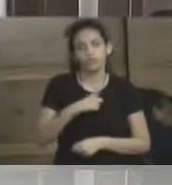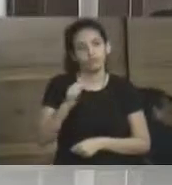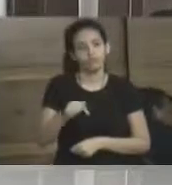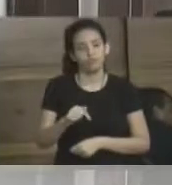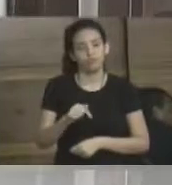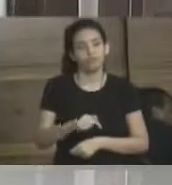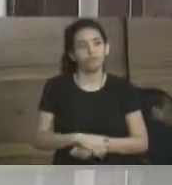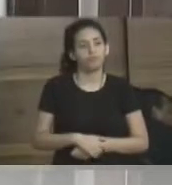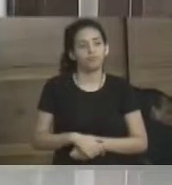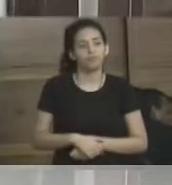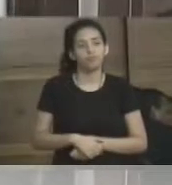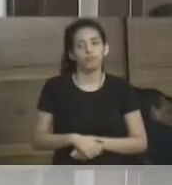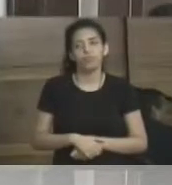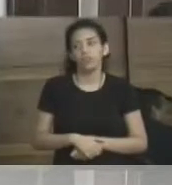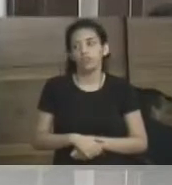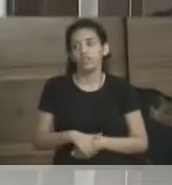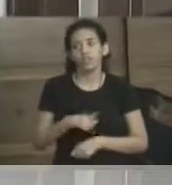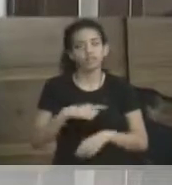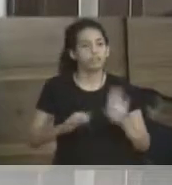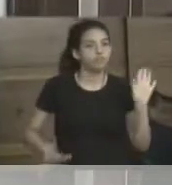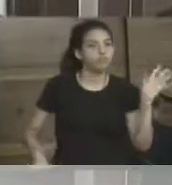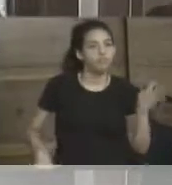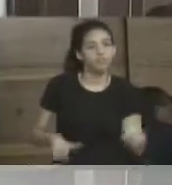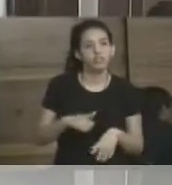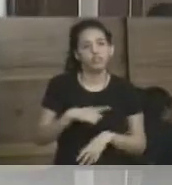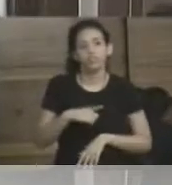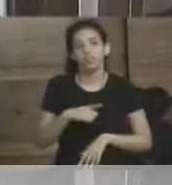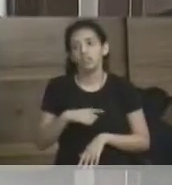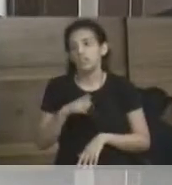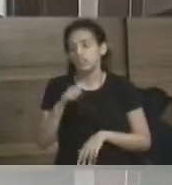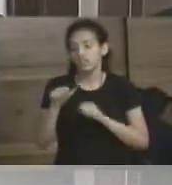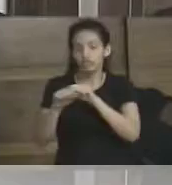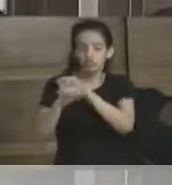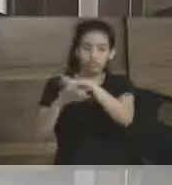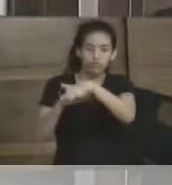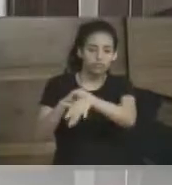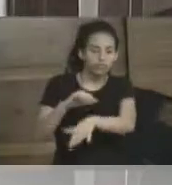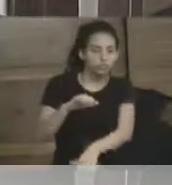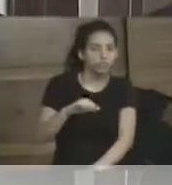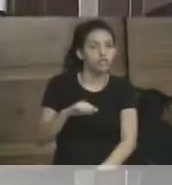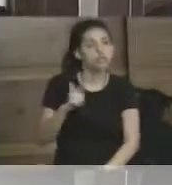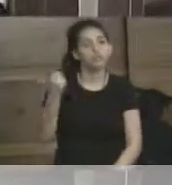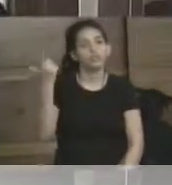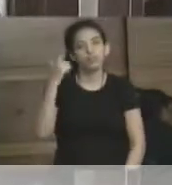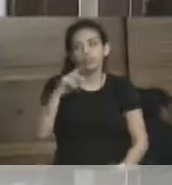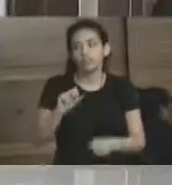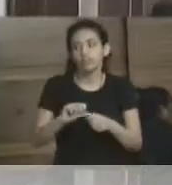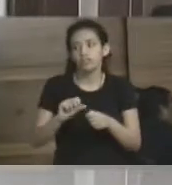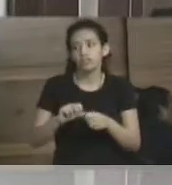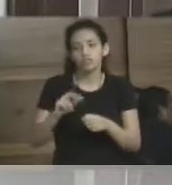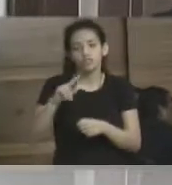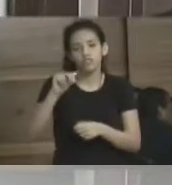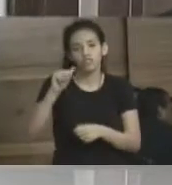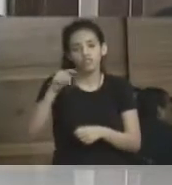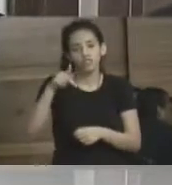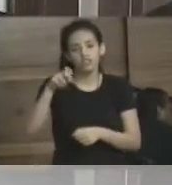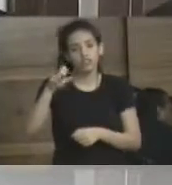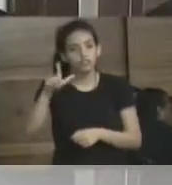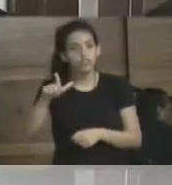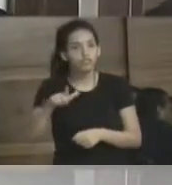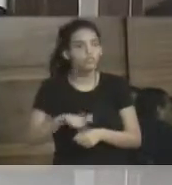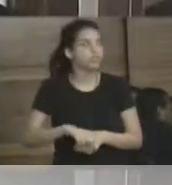beleza natural. Em Angra do Jeio você tem praia, em Angra do Jeio você tem cachoeira, em Angra do Jeio você consegue fazer rapel, você consegue fazer